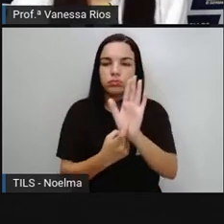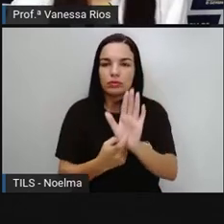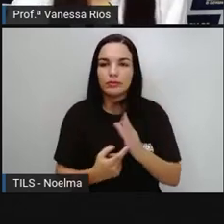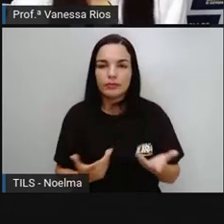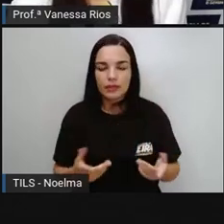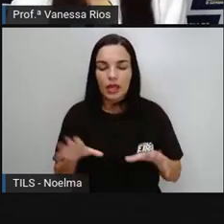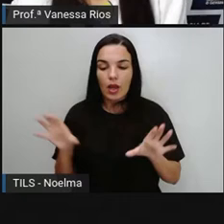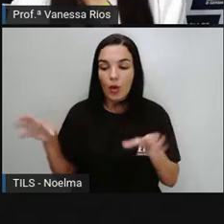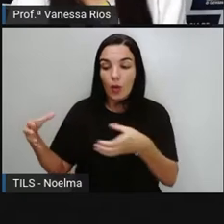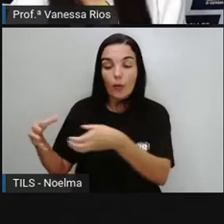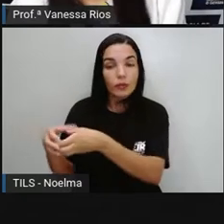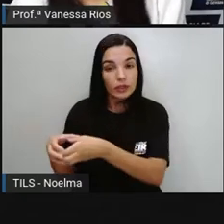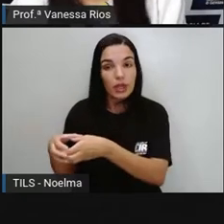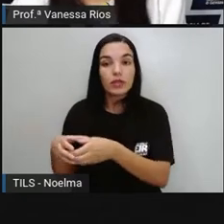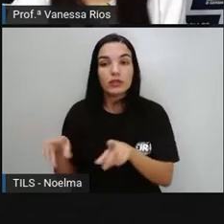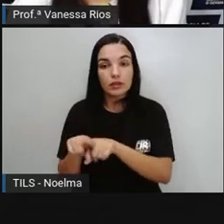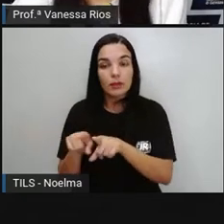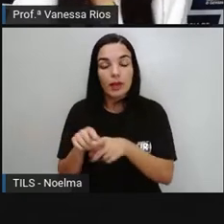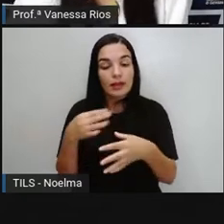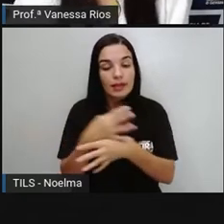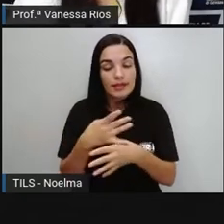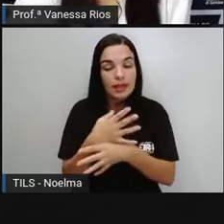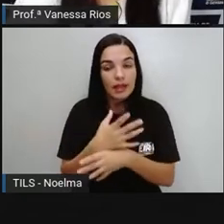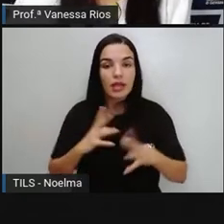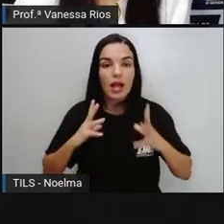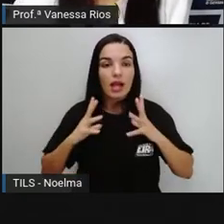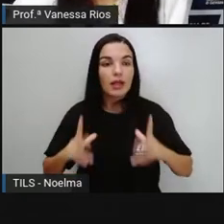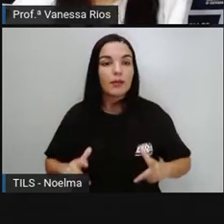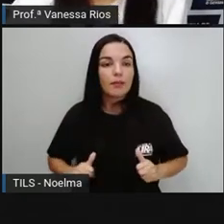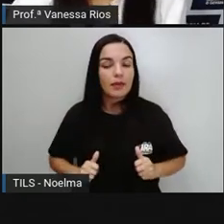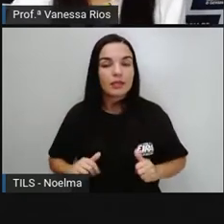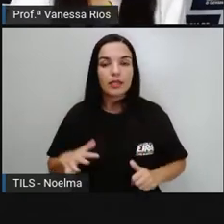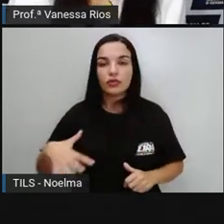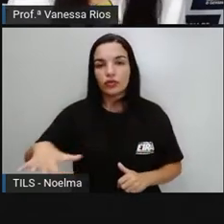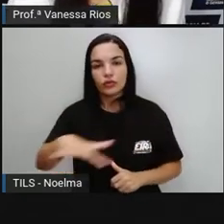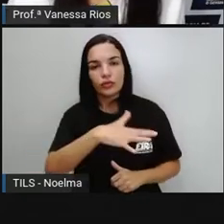comunidade Em prol De uma cidade Em prol Do país